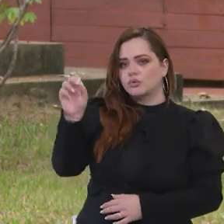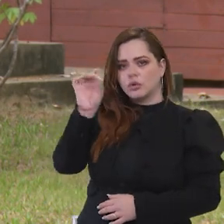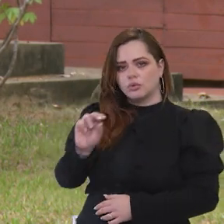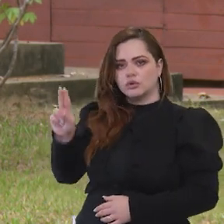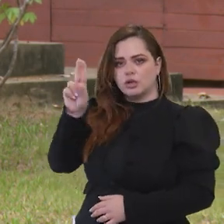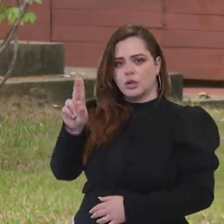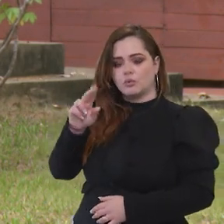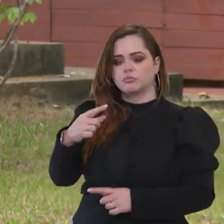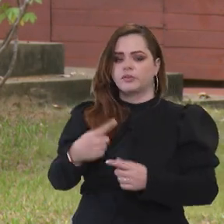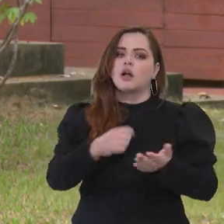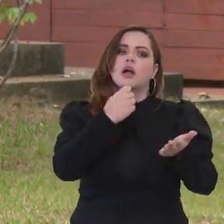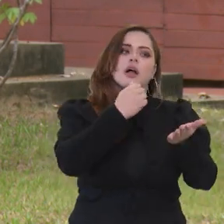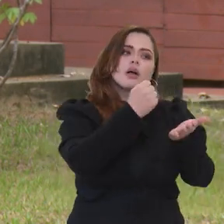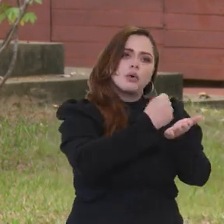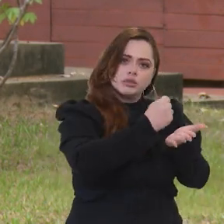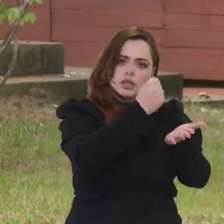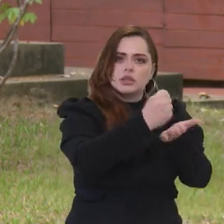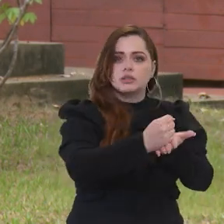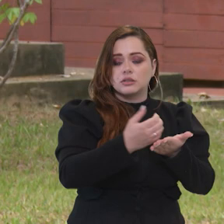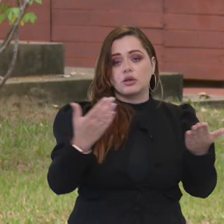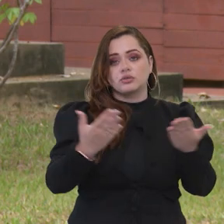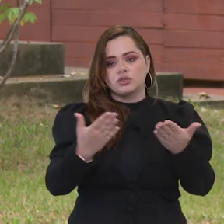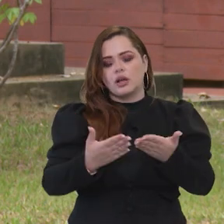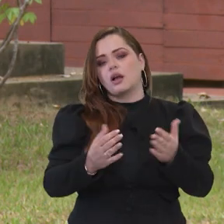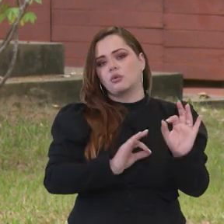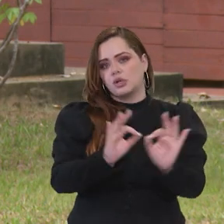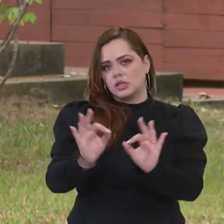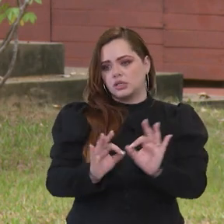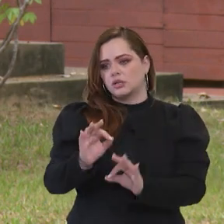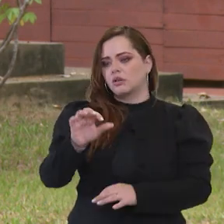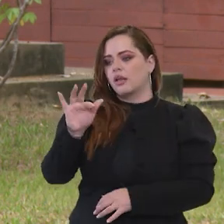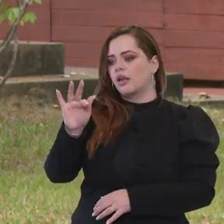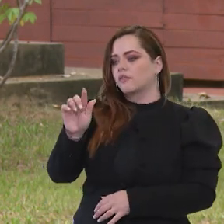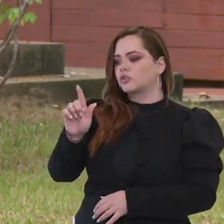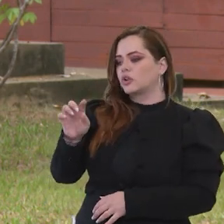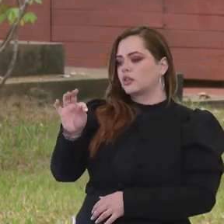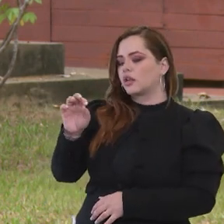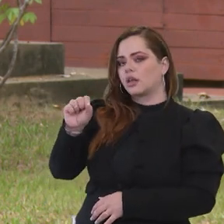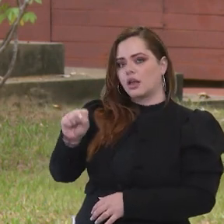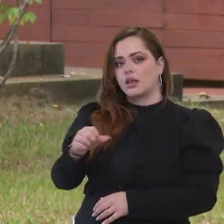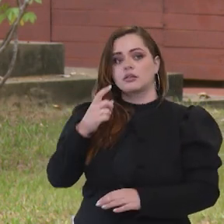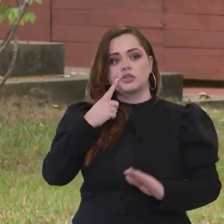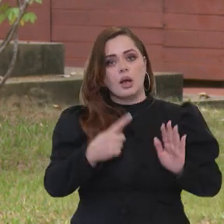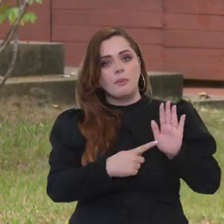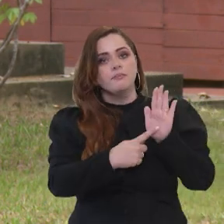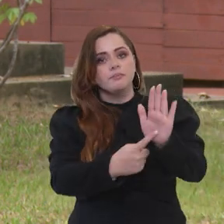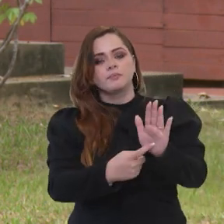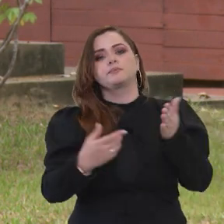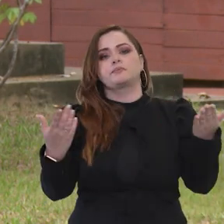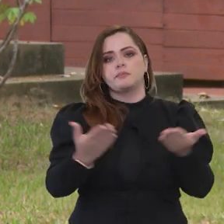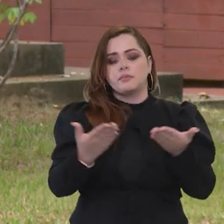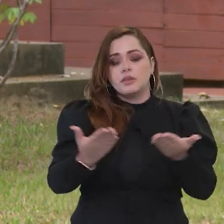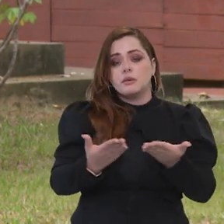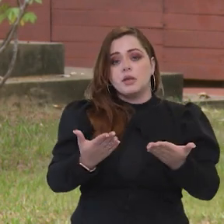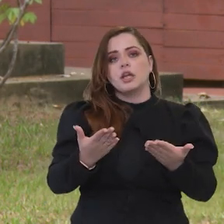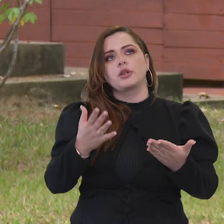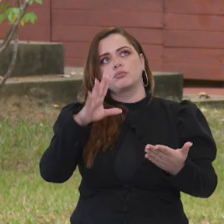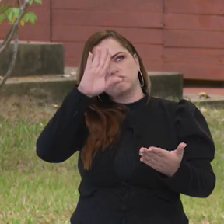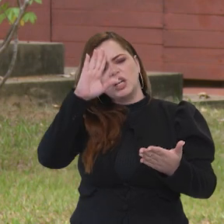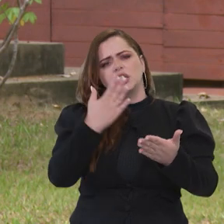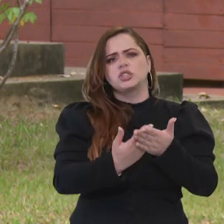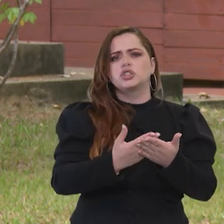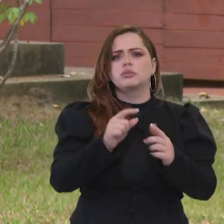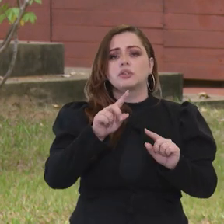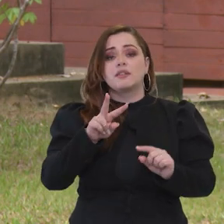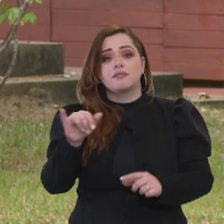as contratações que nós já estamos fazendo no FGTS, que também já, com as mudanças que nós apresentamos também, a gente acredita que